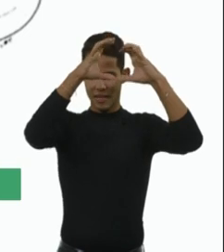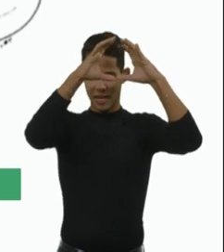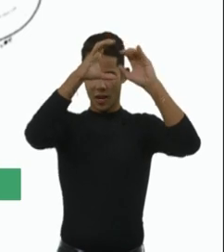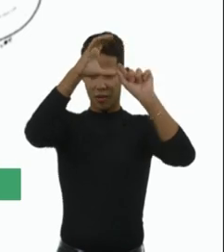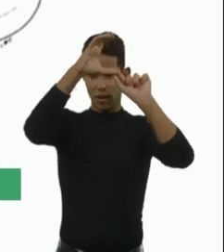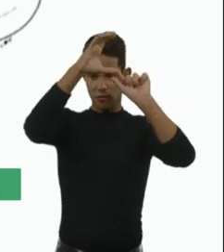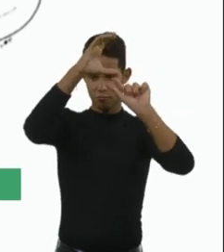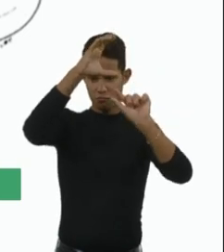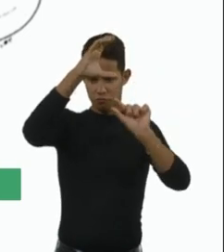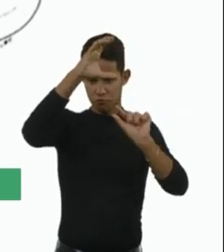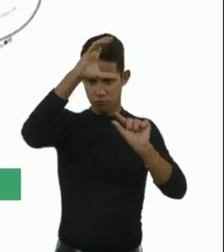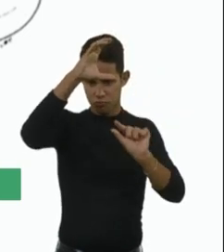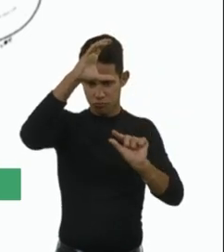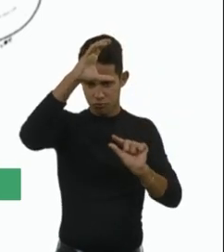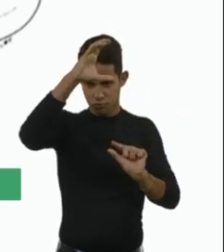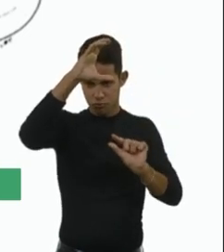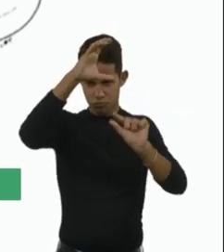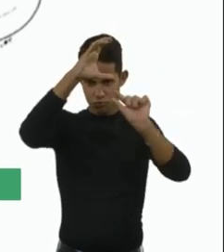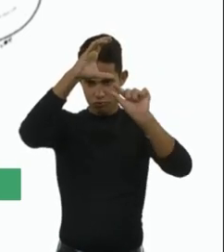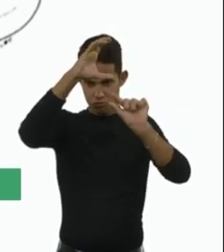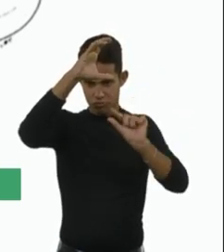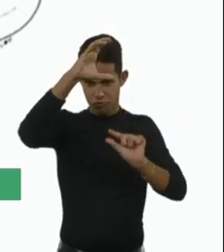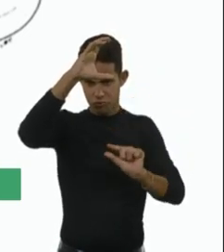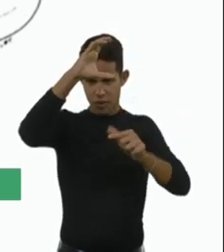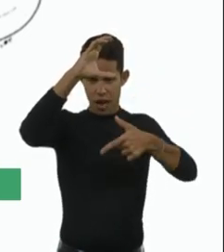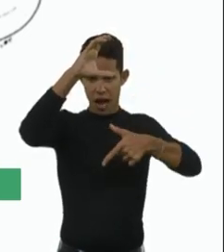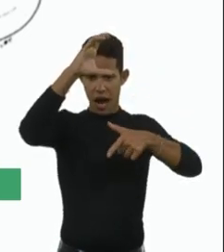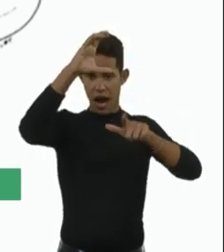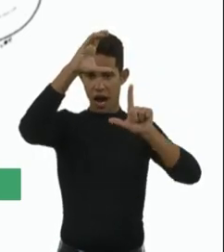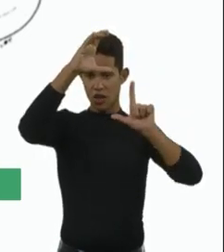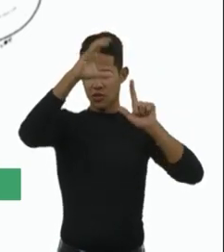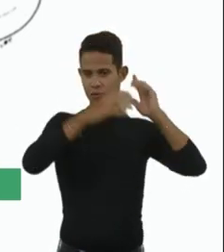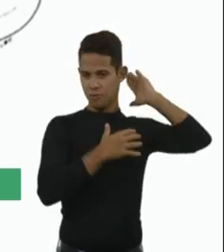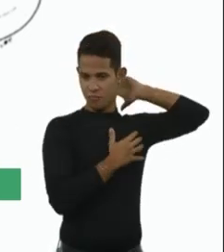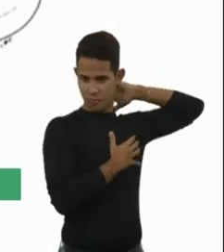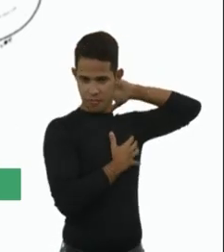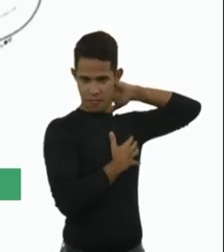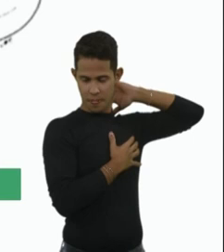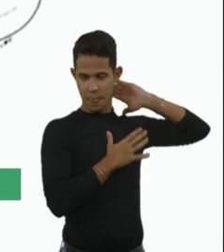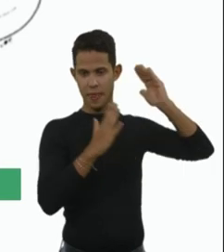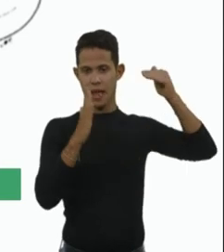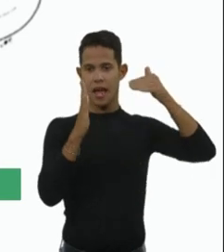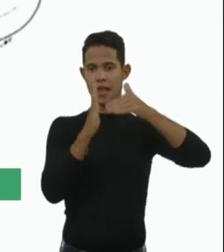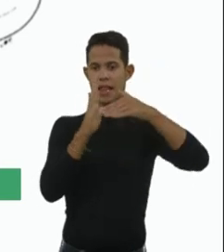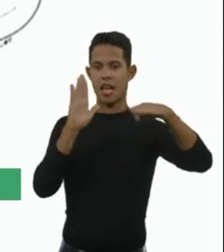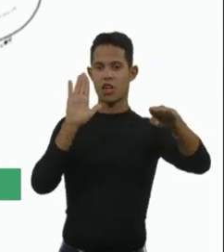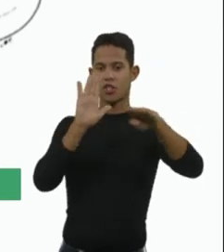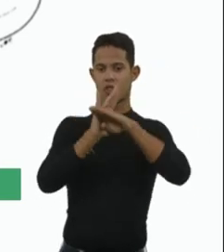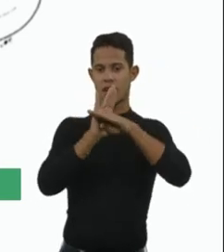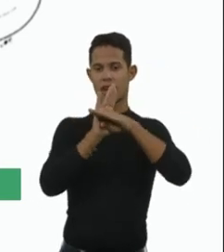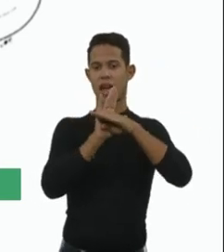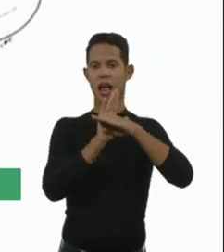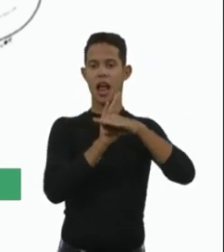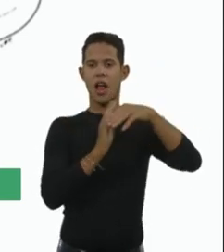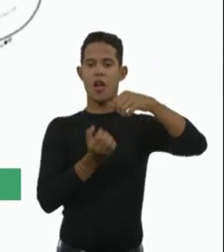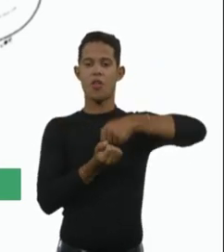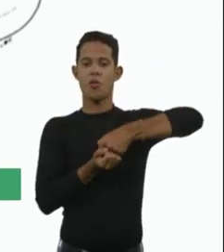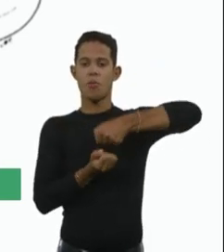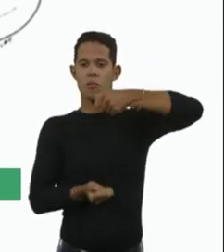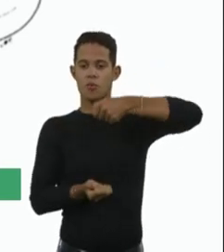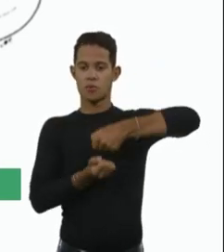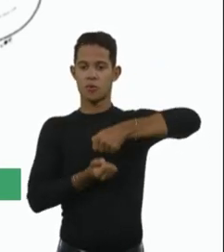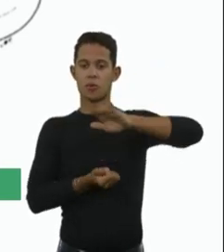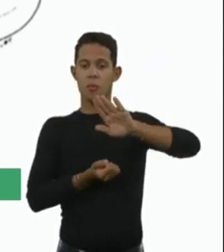deveria fazer sinapse, então, no corno anterior da medula para o segundo neurônio até chegar na placa neuromuscular e no músculo. O que que